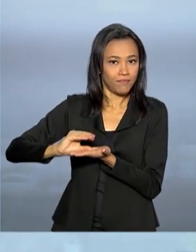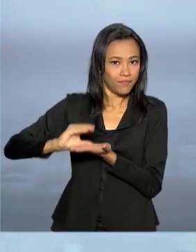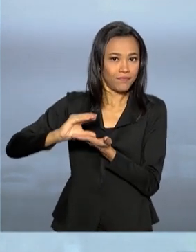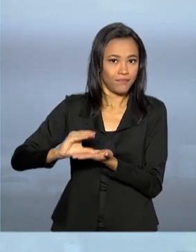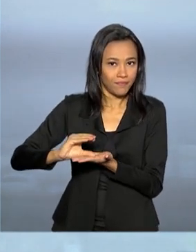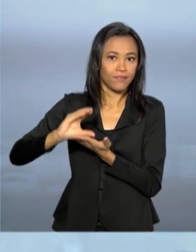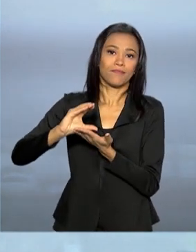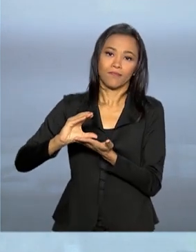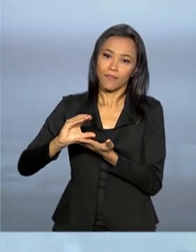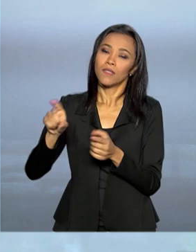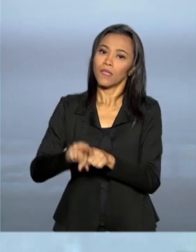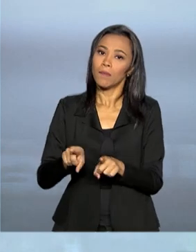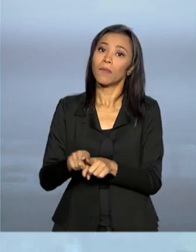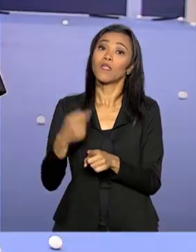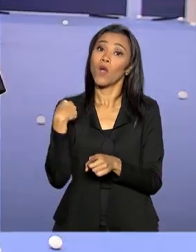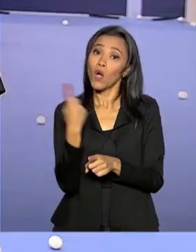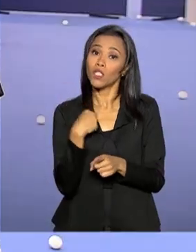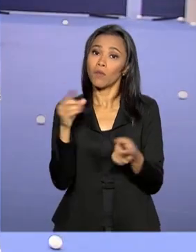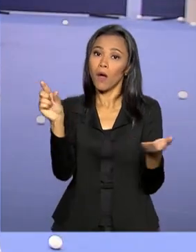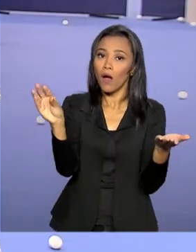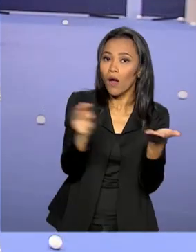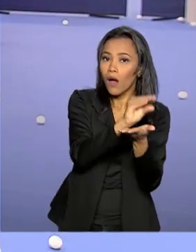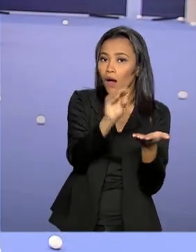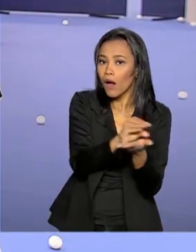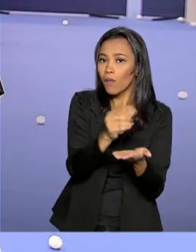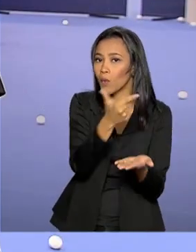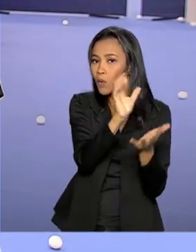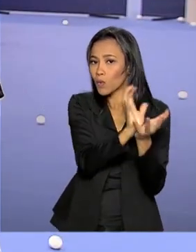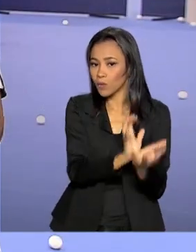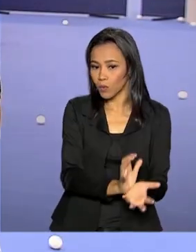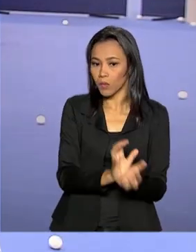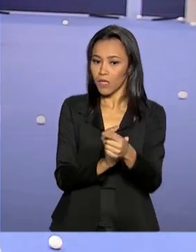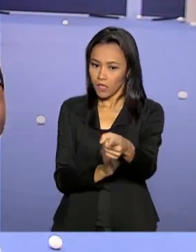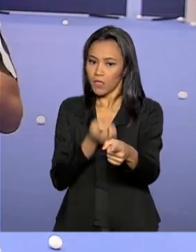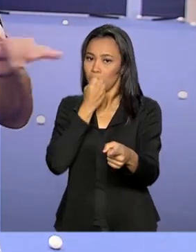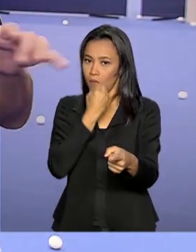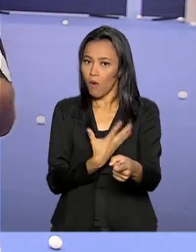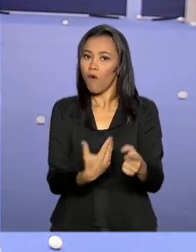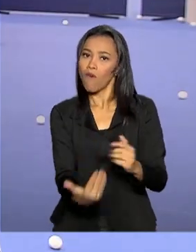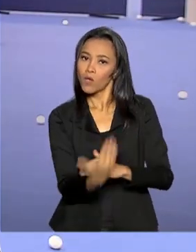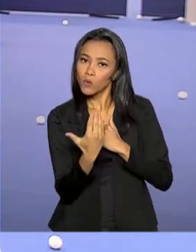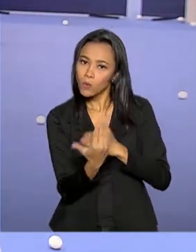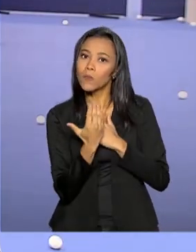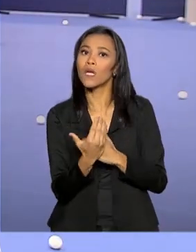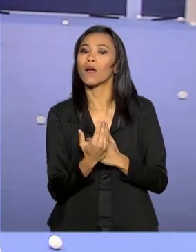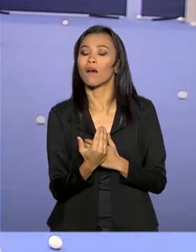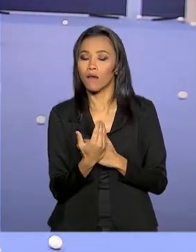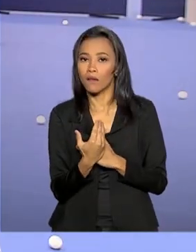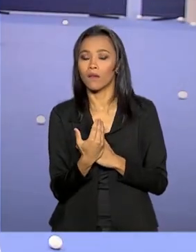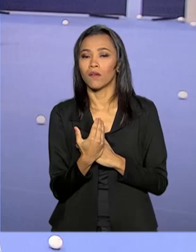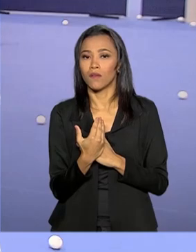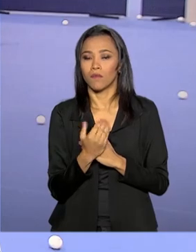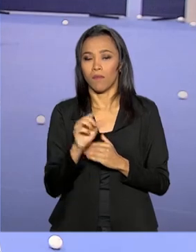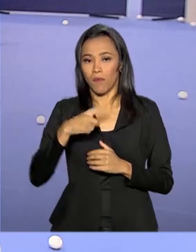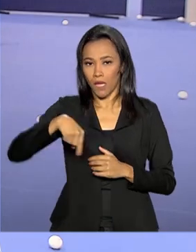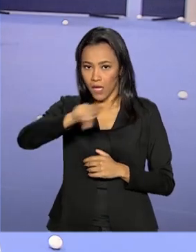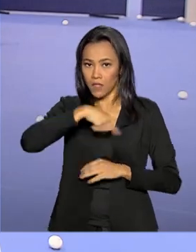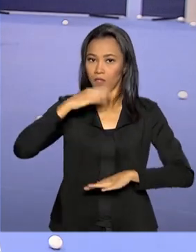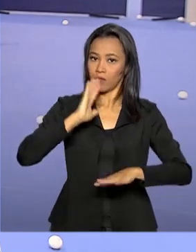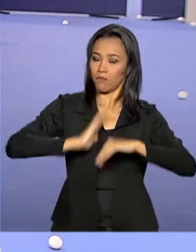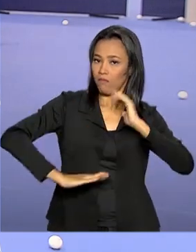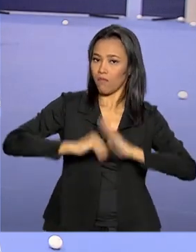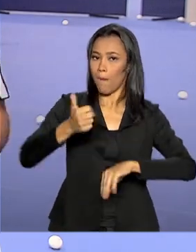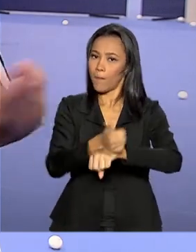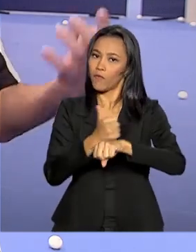trazendo isso também para as outras categorias. Essa bolsa com certeza vai dar esse suporte, vai ajudar que esses atletas cheguem